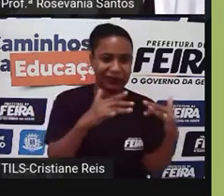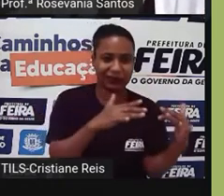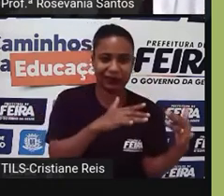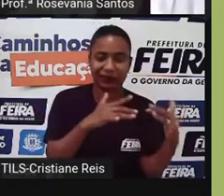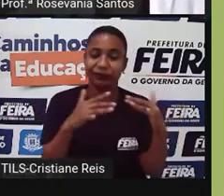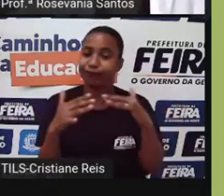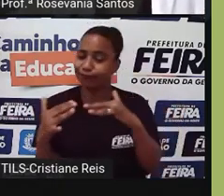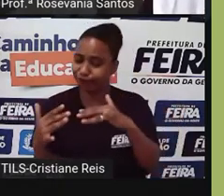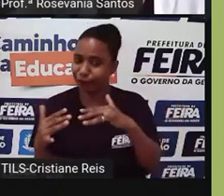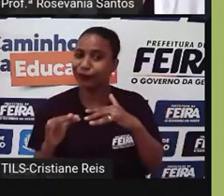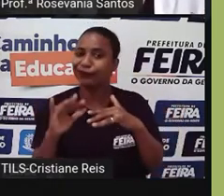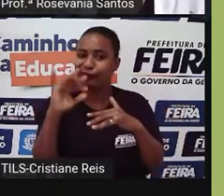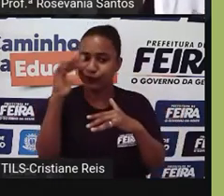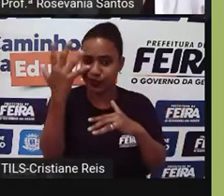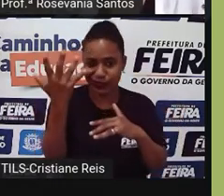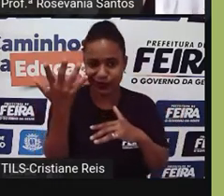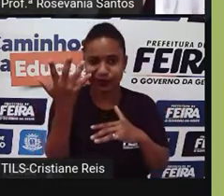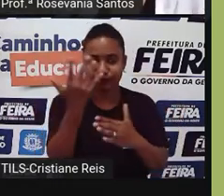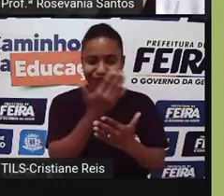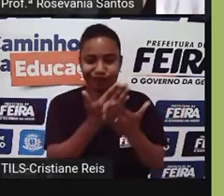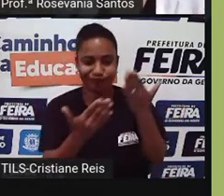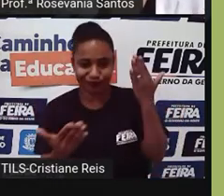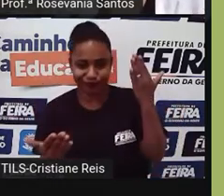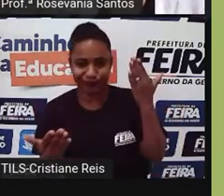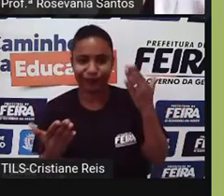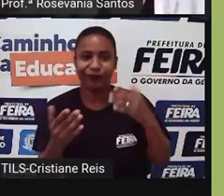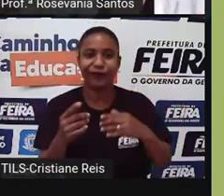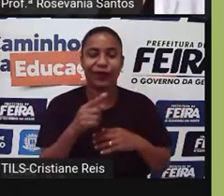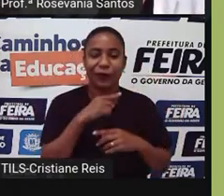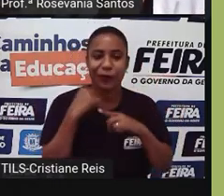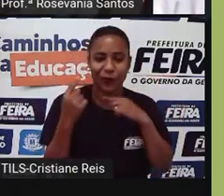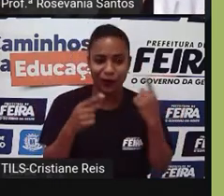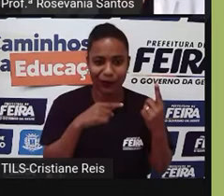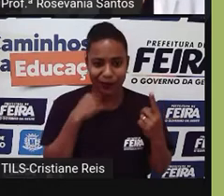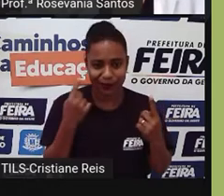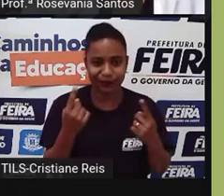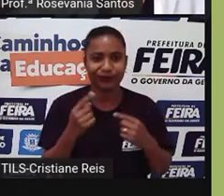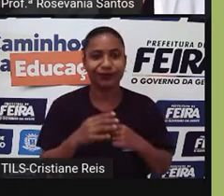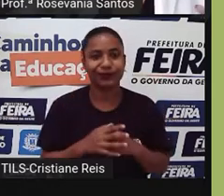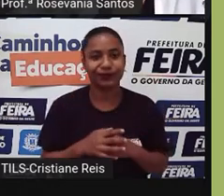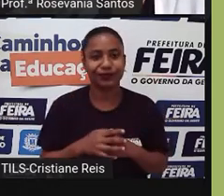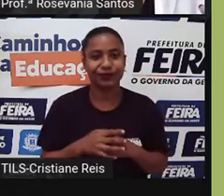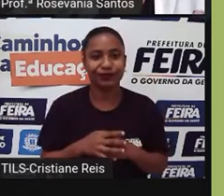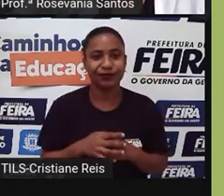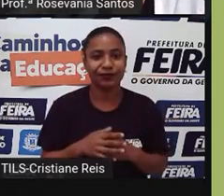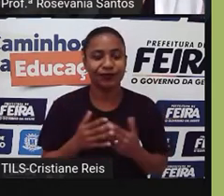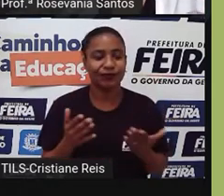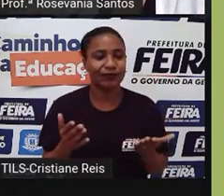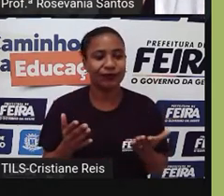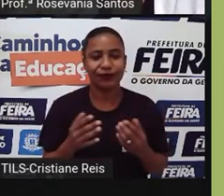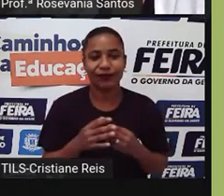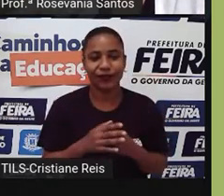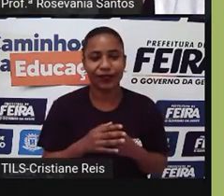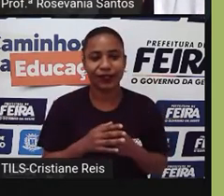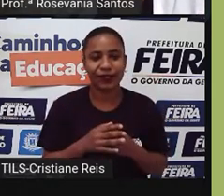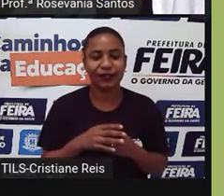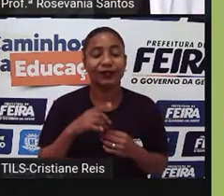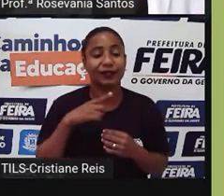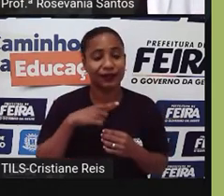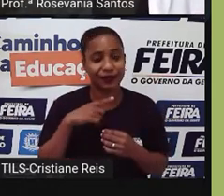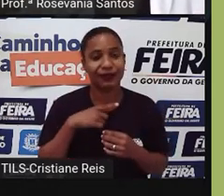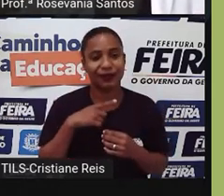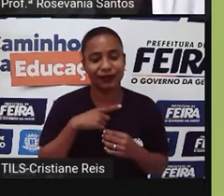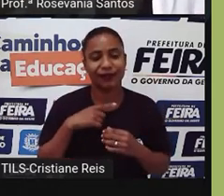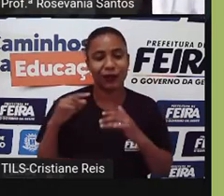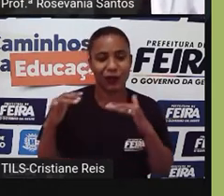baixas. A gente foi representado assim, bora dizer assim, um ato que chamou bastante